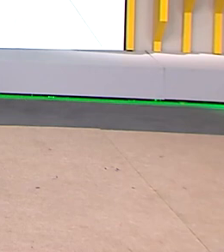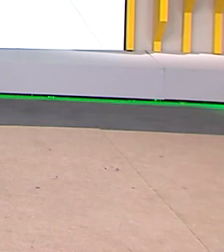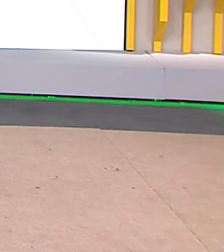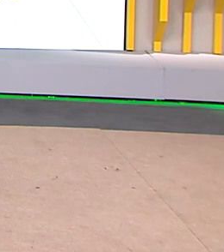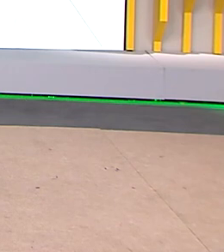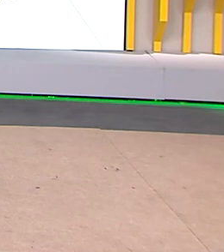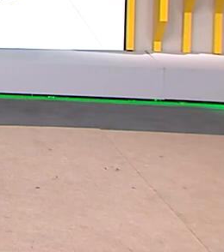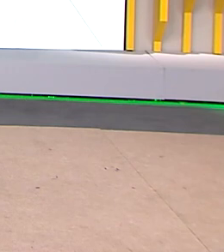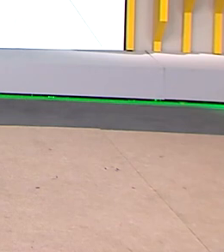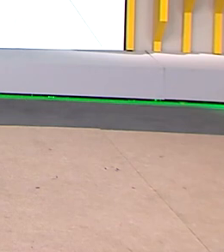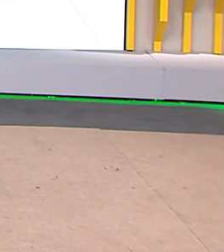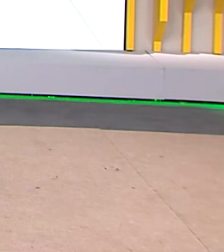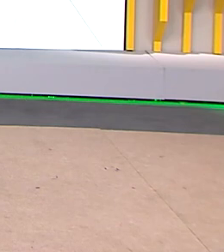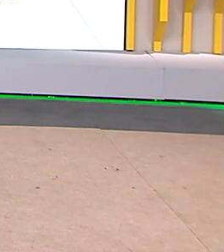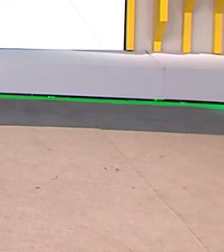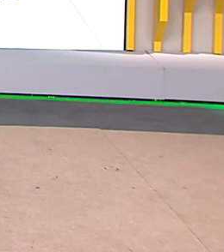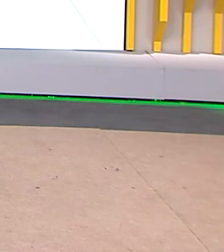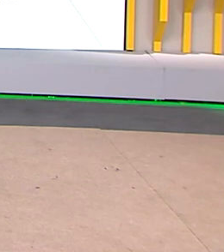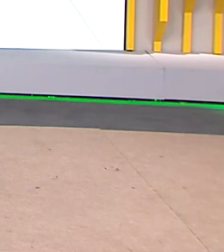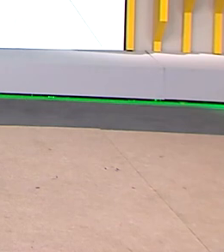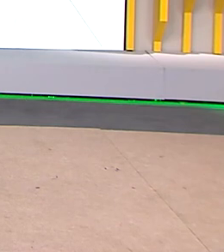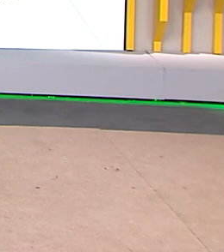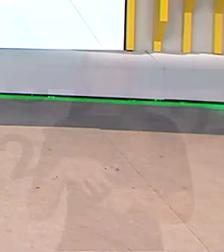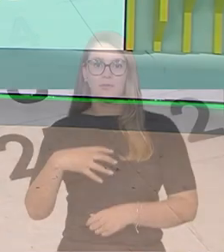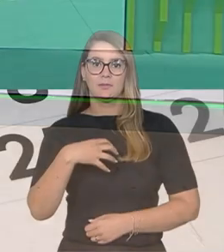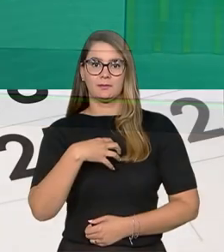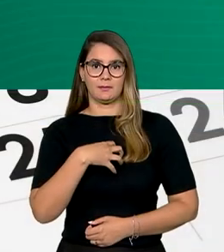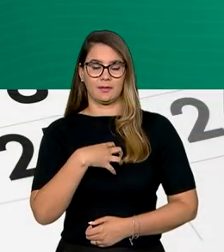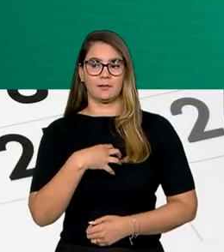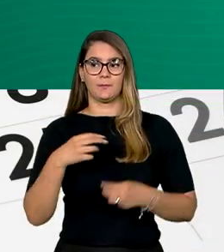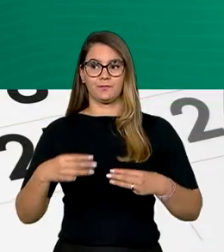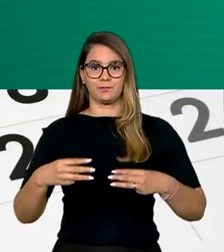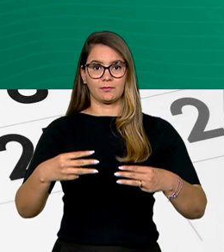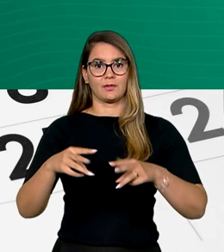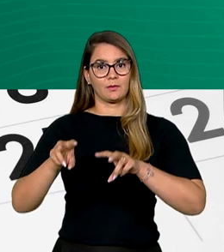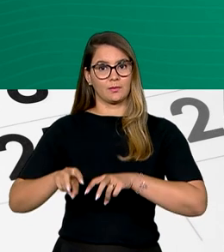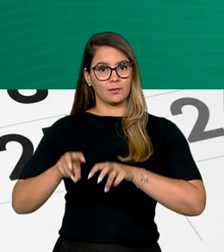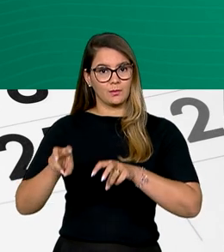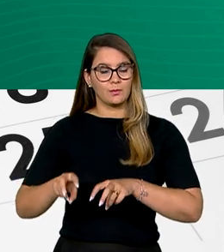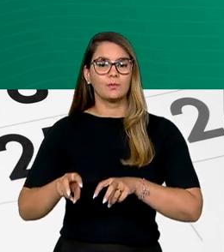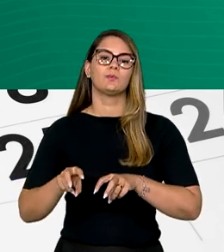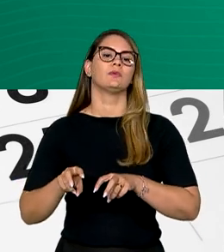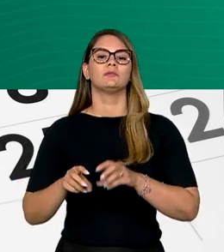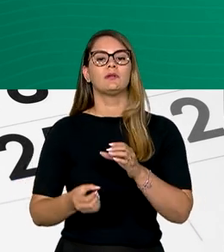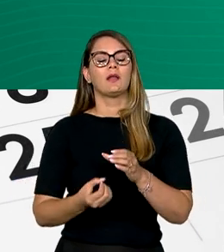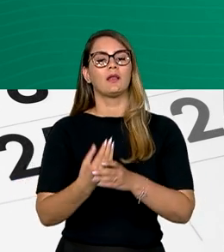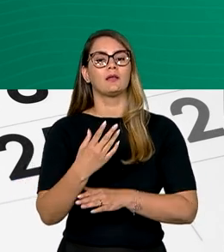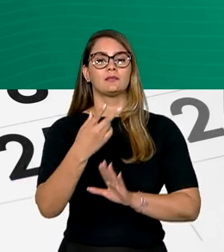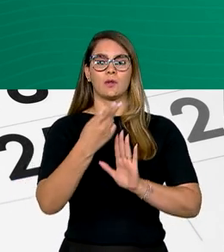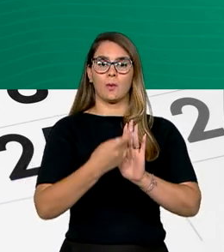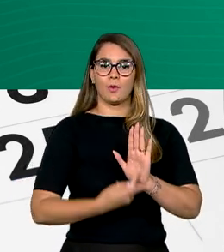E nesse mesmo horário, também em Ilhéus, na Bahia, o Ministério da Agricultura, Pecuária e Abastecimento lança o